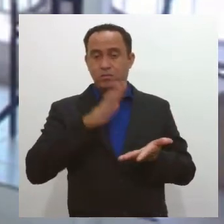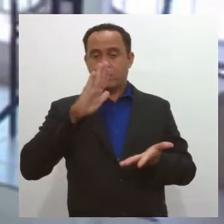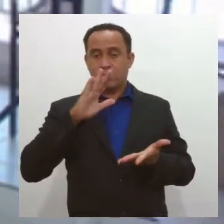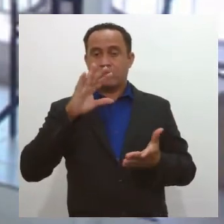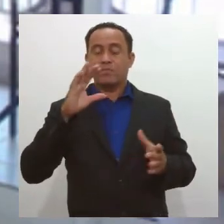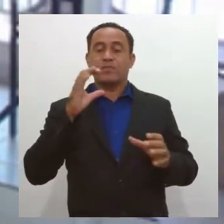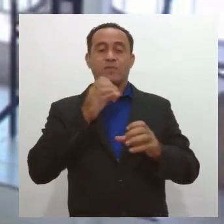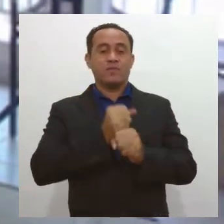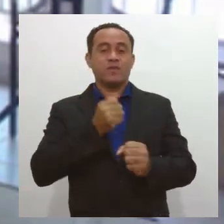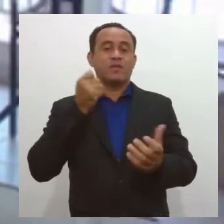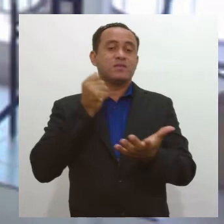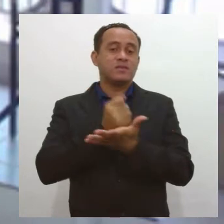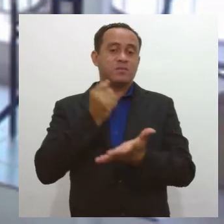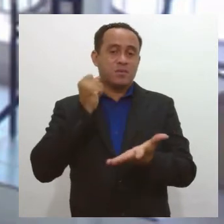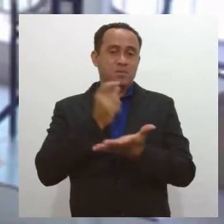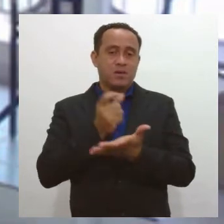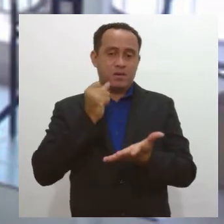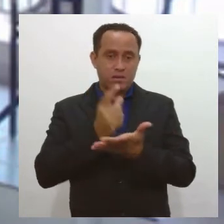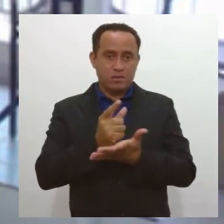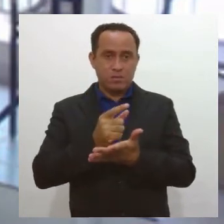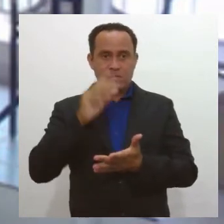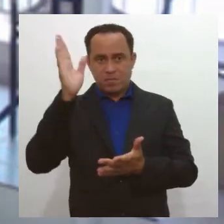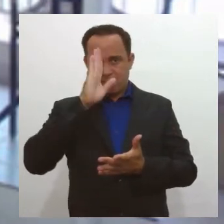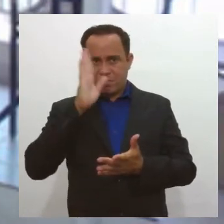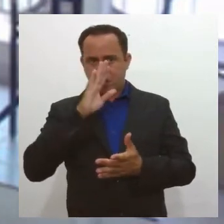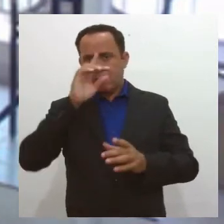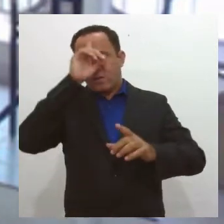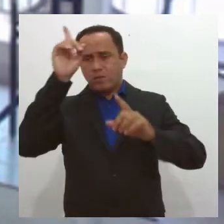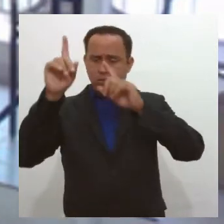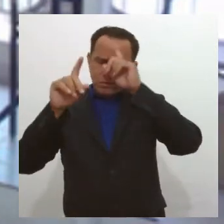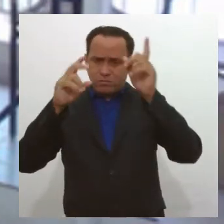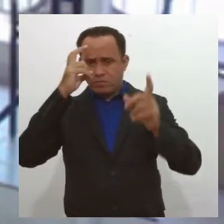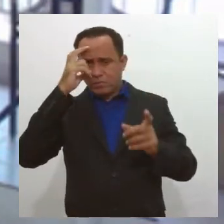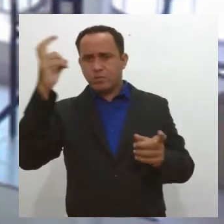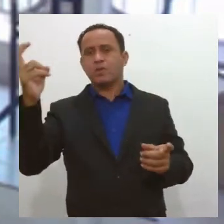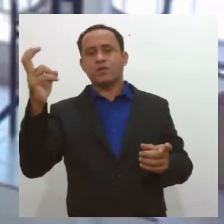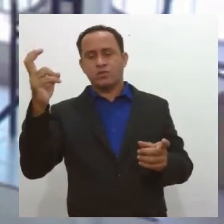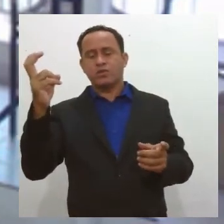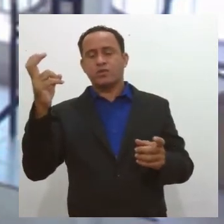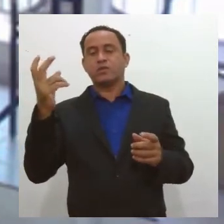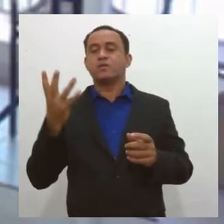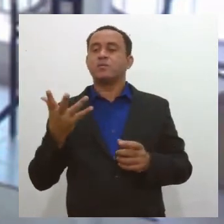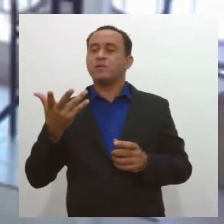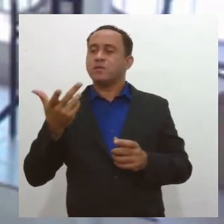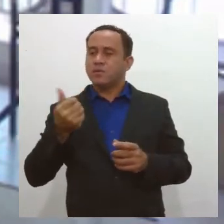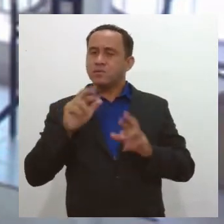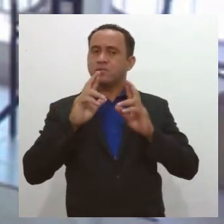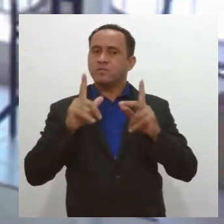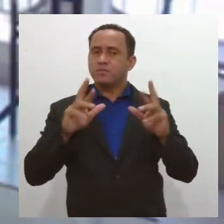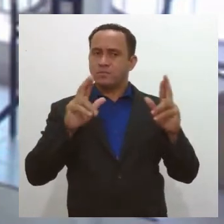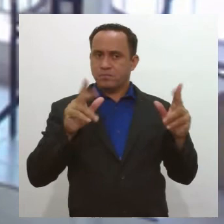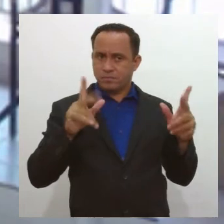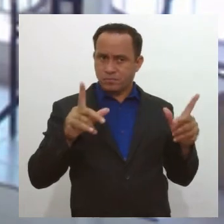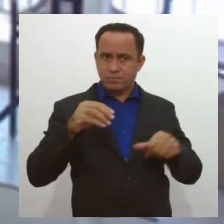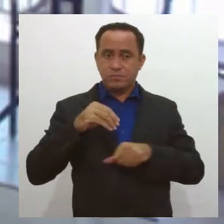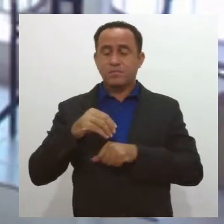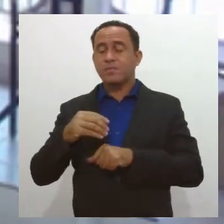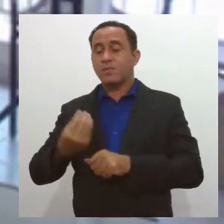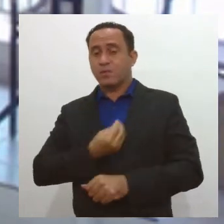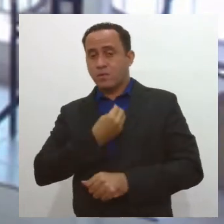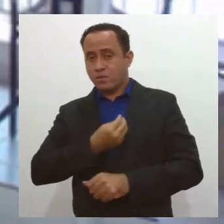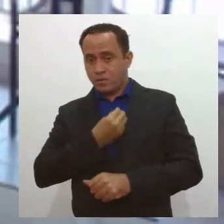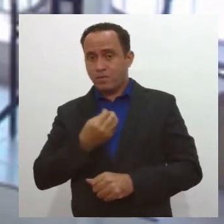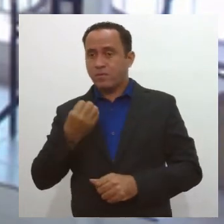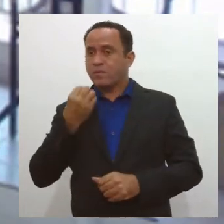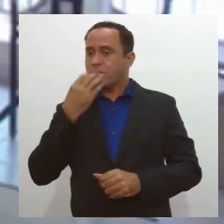vai fechar. E nós, brasileiros, somos criativos por natureza. Sempre buscamos formas diferentes de elevar a nossa vida, de trazer o pão para